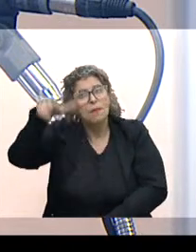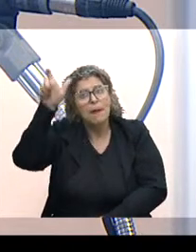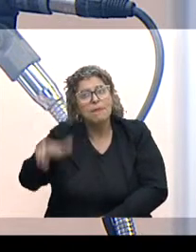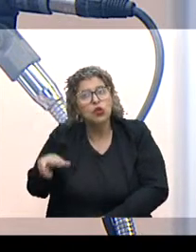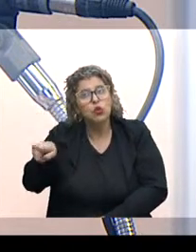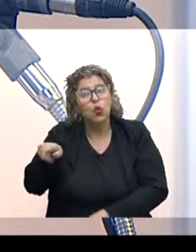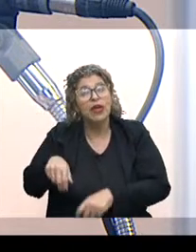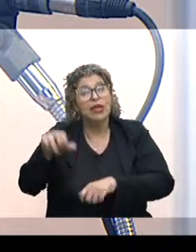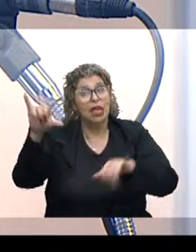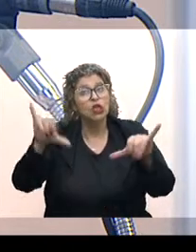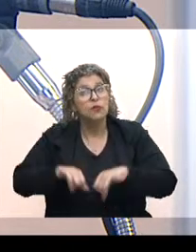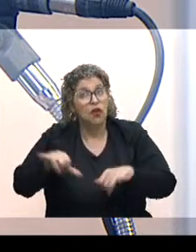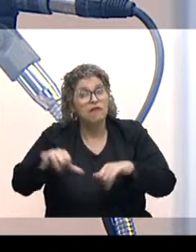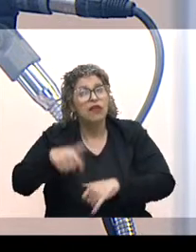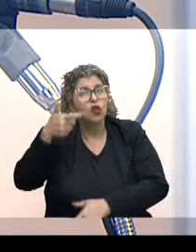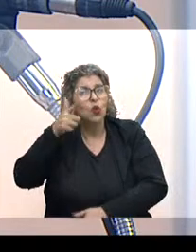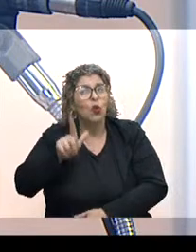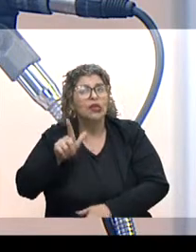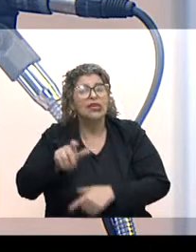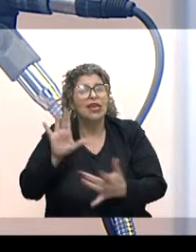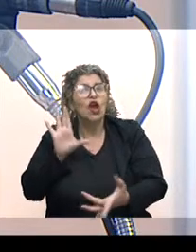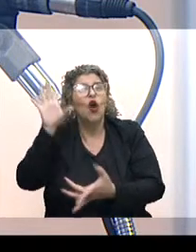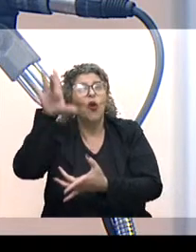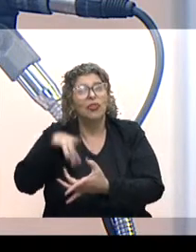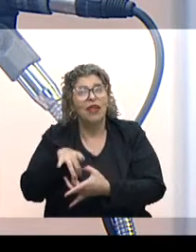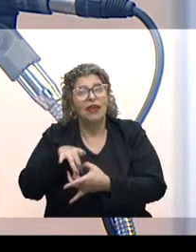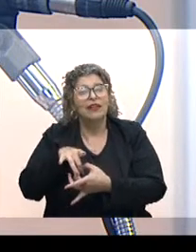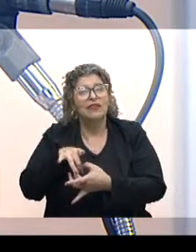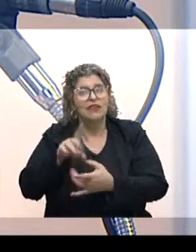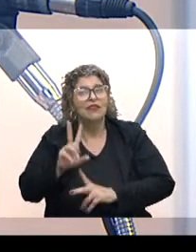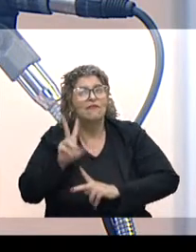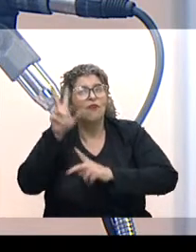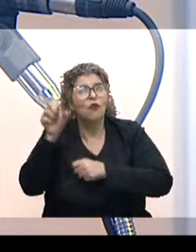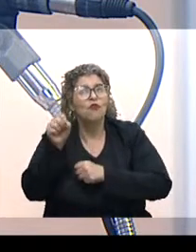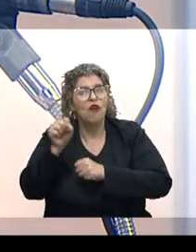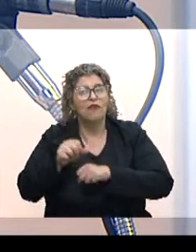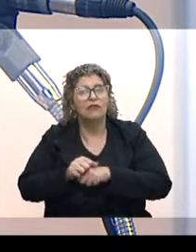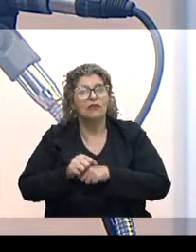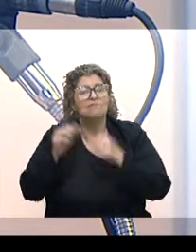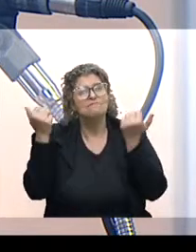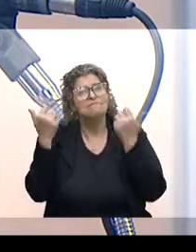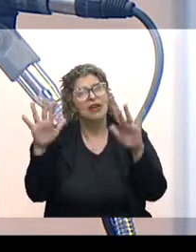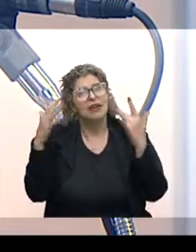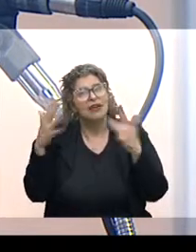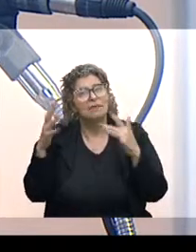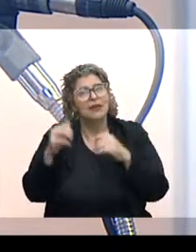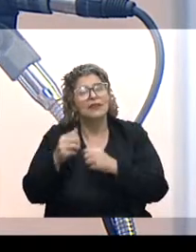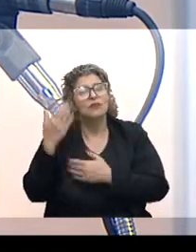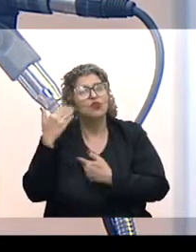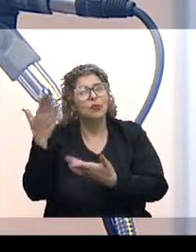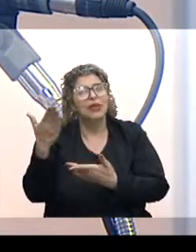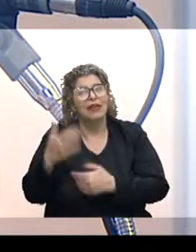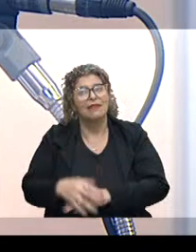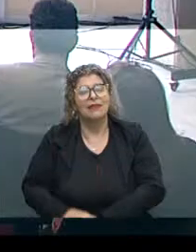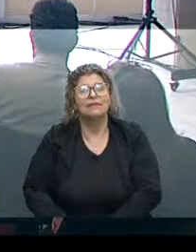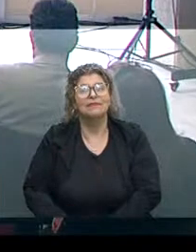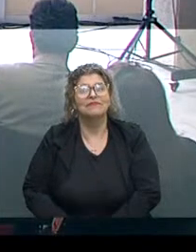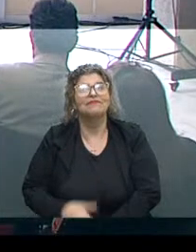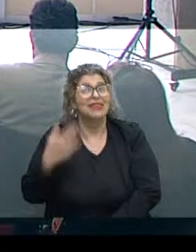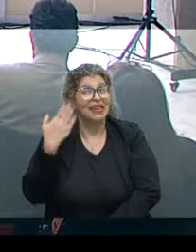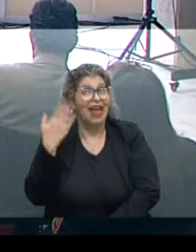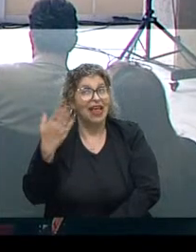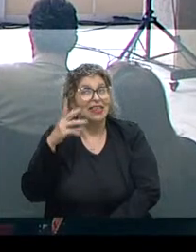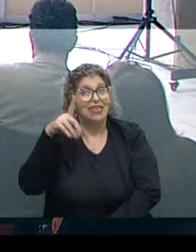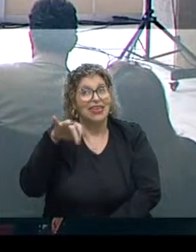que está sofrendo, nós vamos conseguir nos conectar e conjugar esforços. Parabéns e muito obrigado. Obrigado, Daniel.